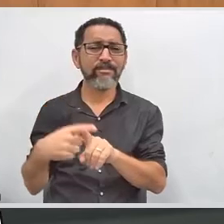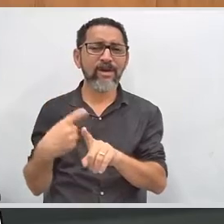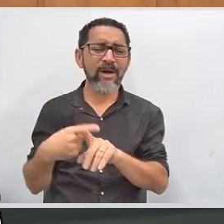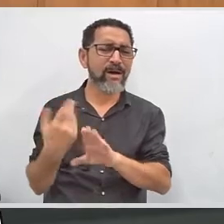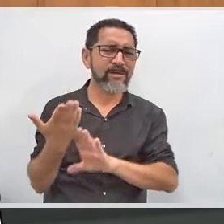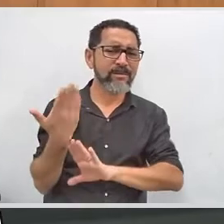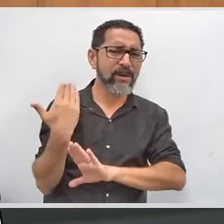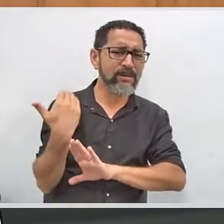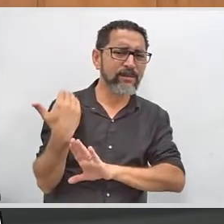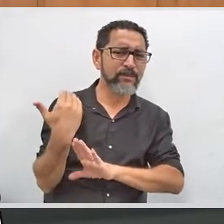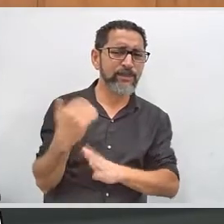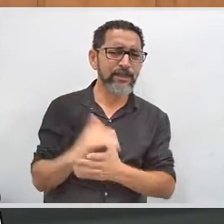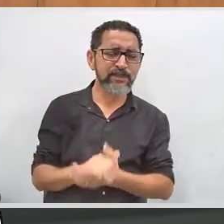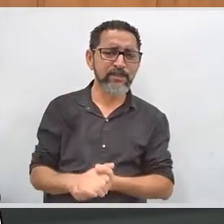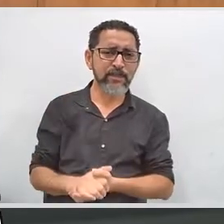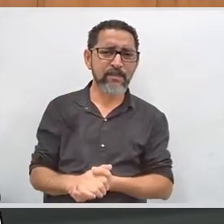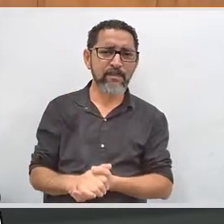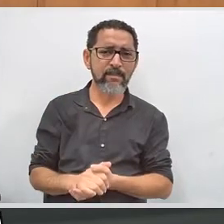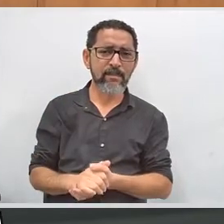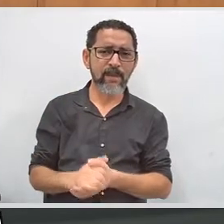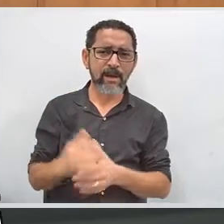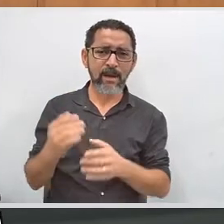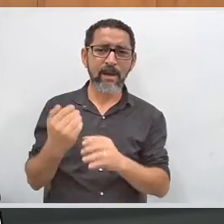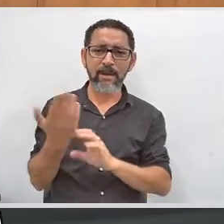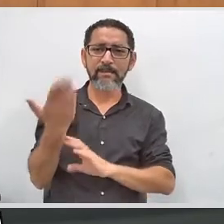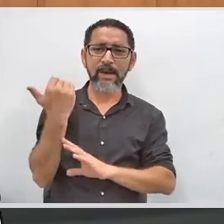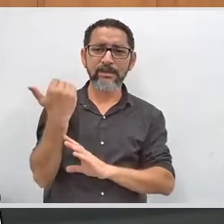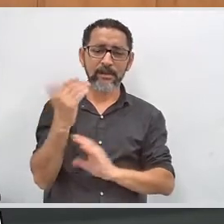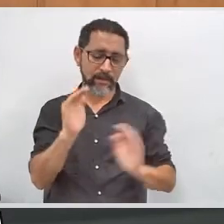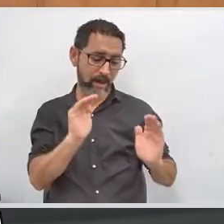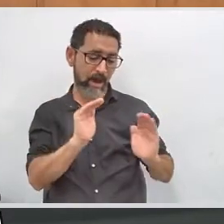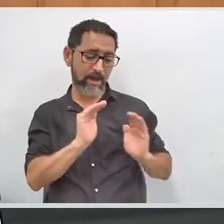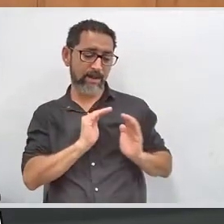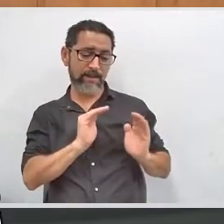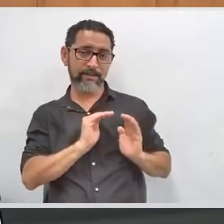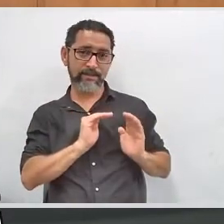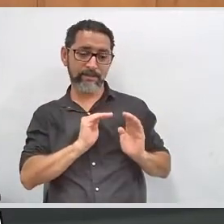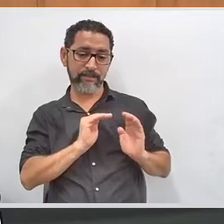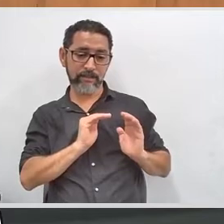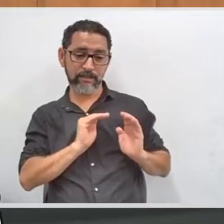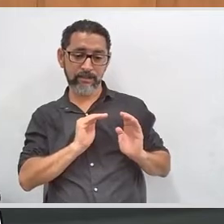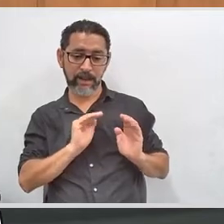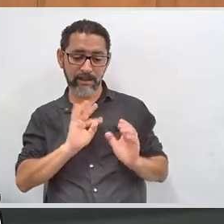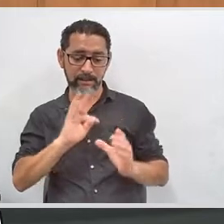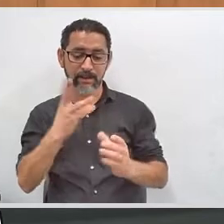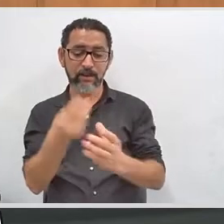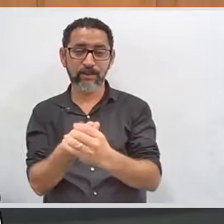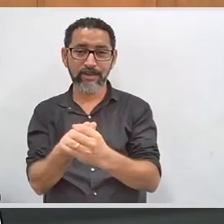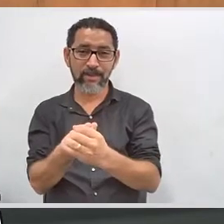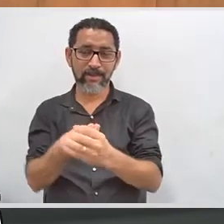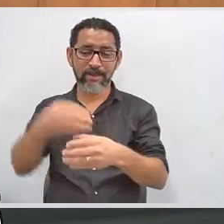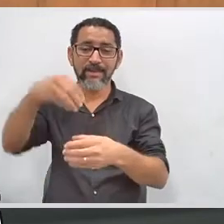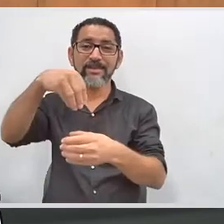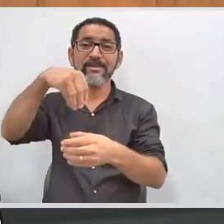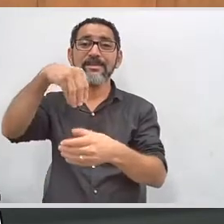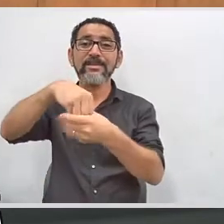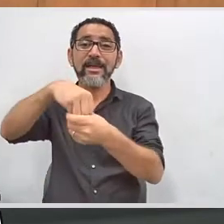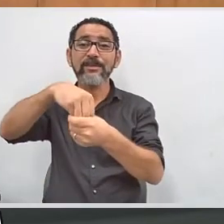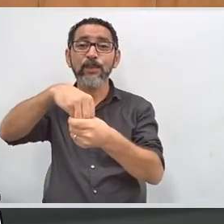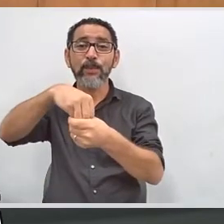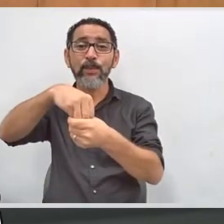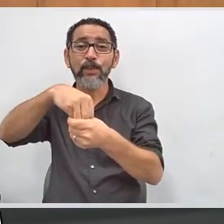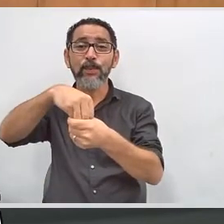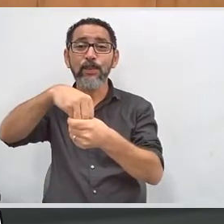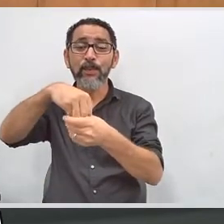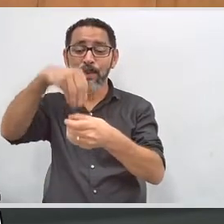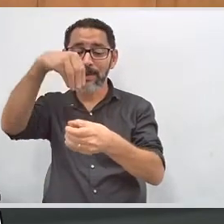Quando nós fizemos a inclusão das APAES na Secretaria de Educação, foi uma coisa